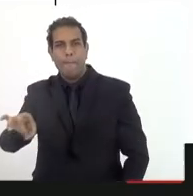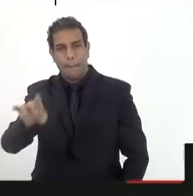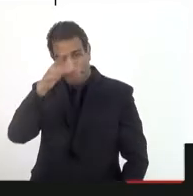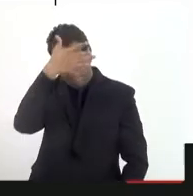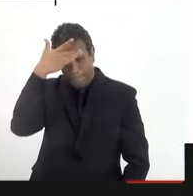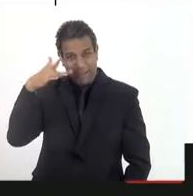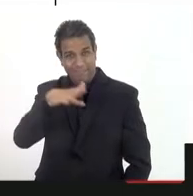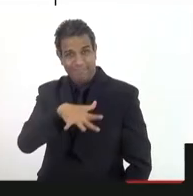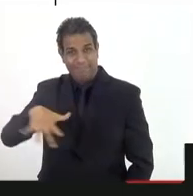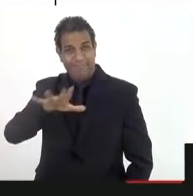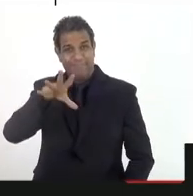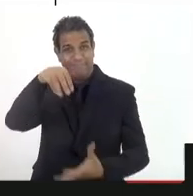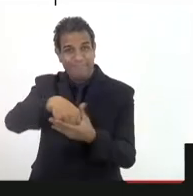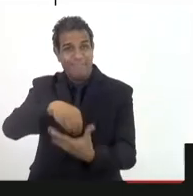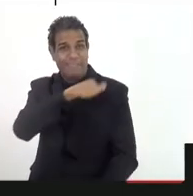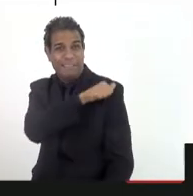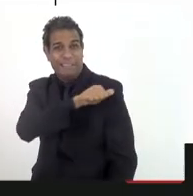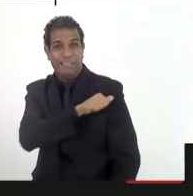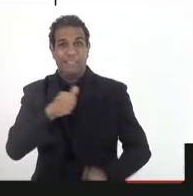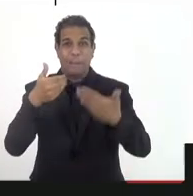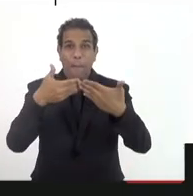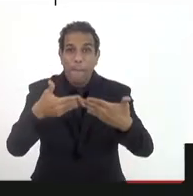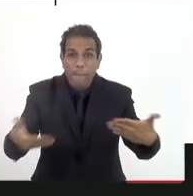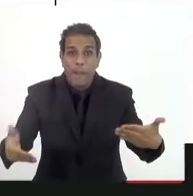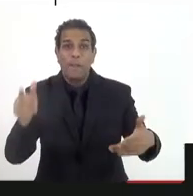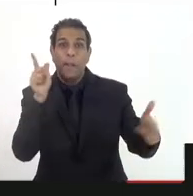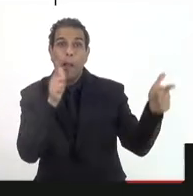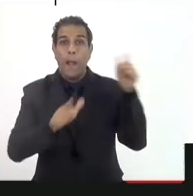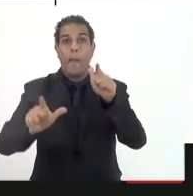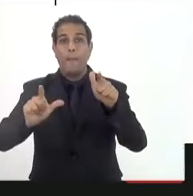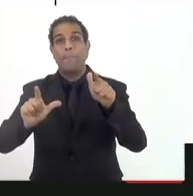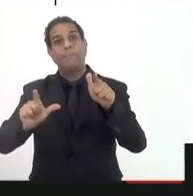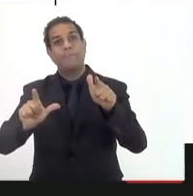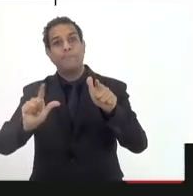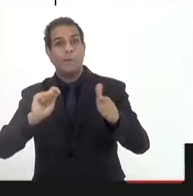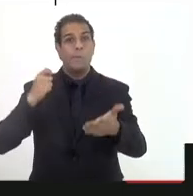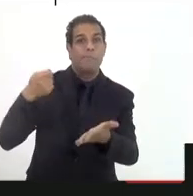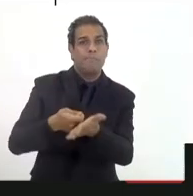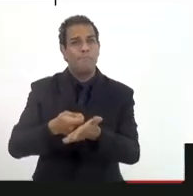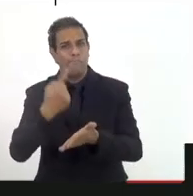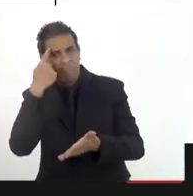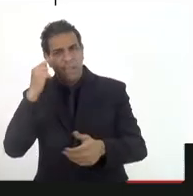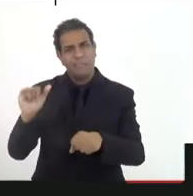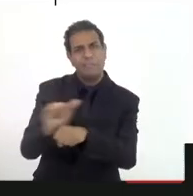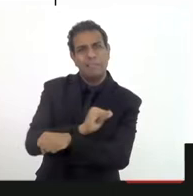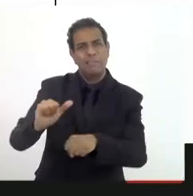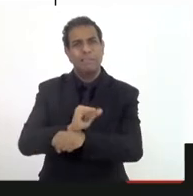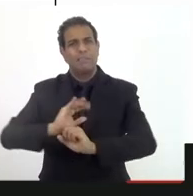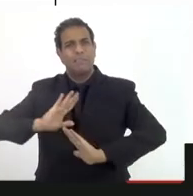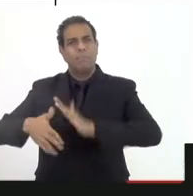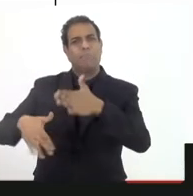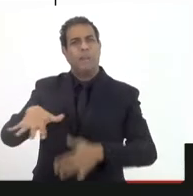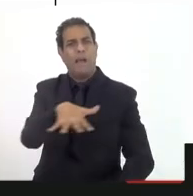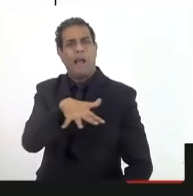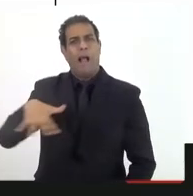de ICMS. Ou seja, a gente ampliando essa base para arrecadação, dentro da estratégia de sistemas produtivos e territorial,